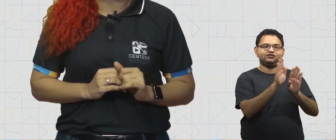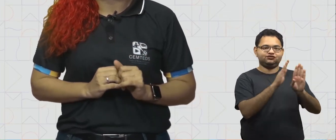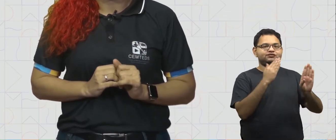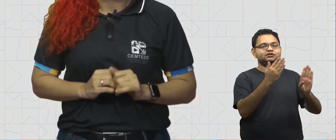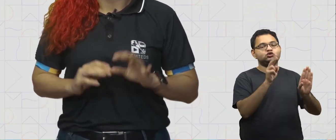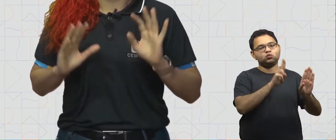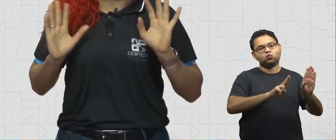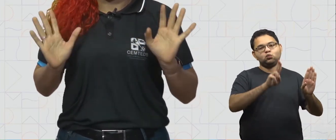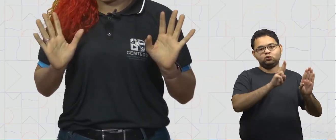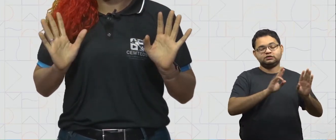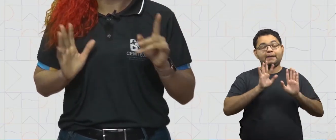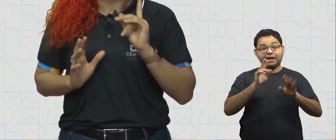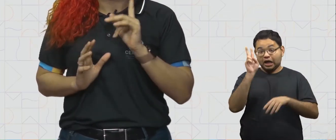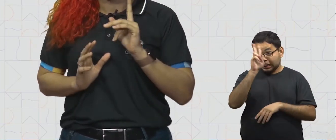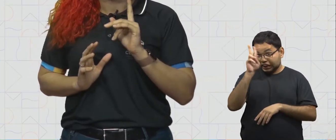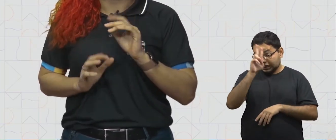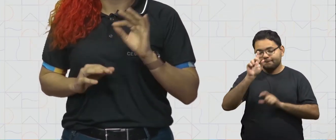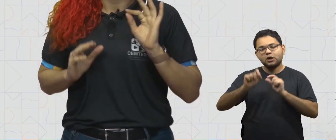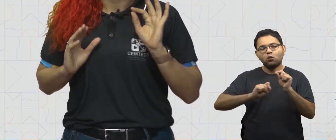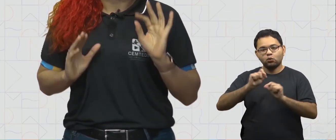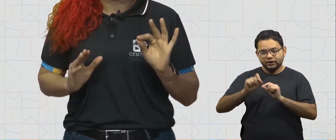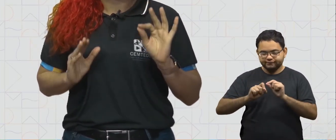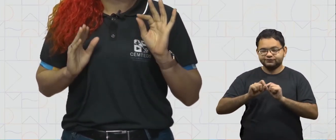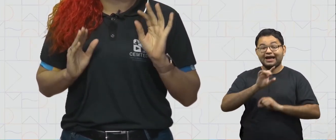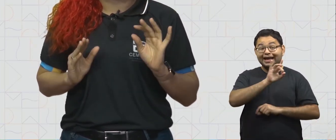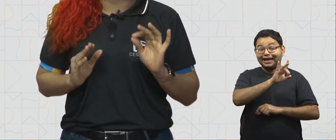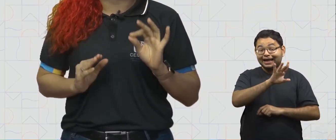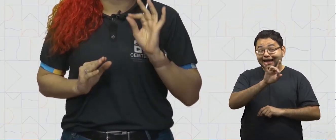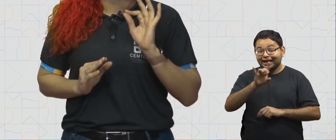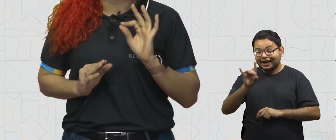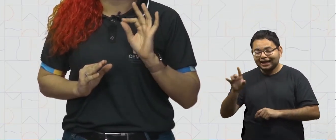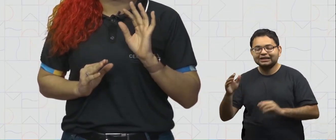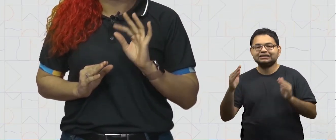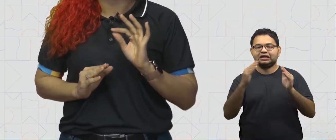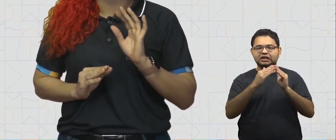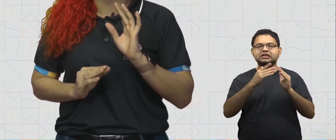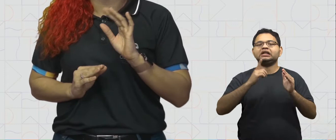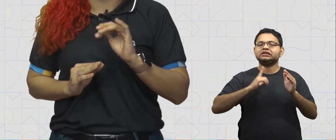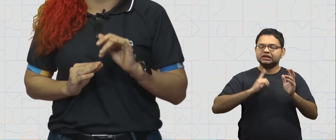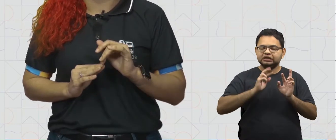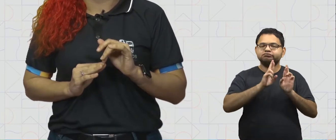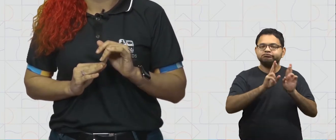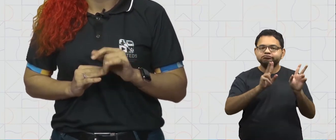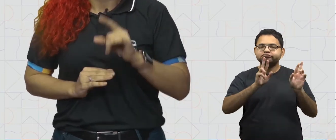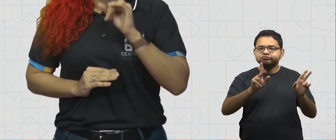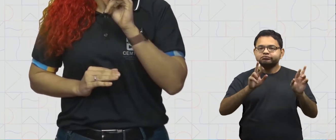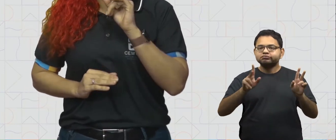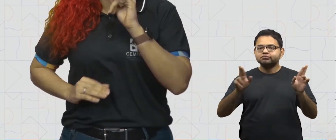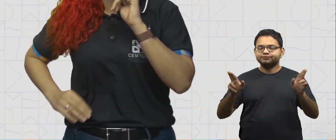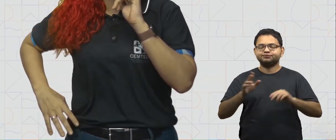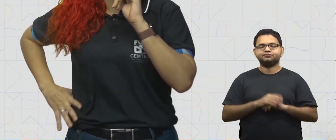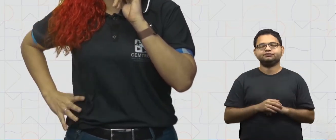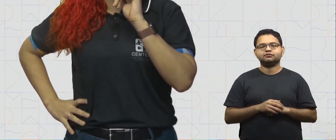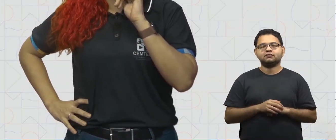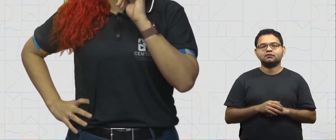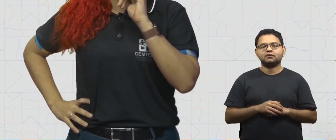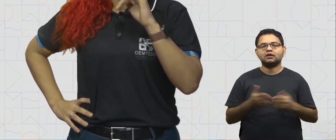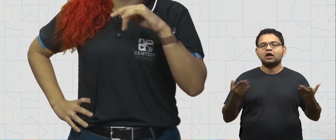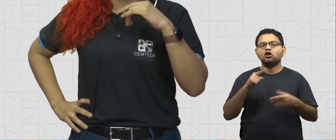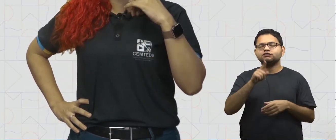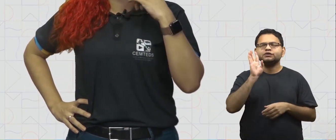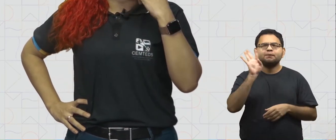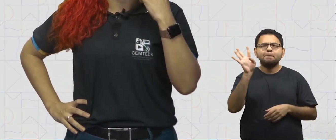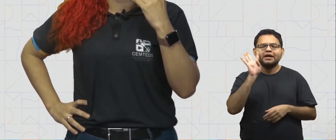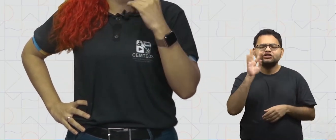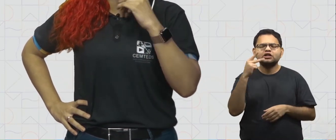da frente. Mas, lembrando, cada casa tem suas particularidades. Mentalize agora,